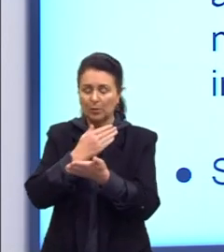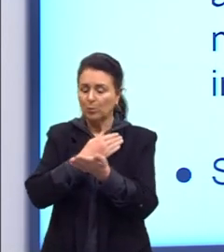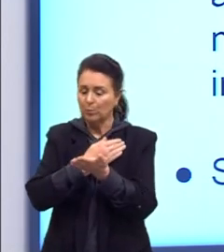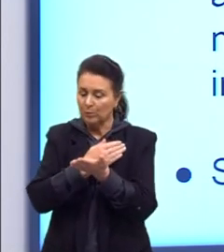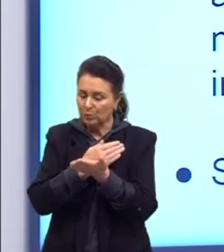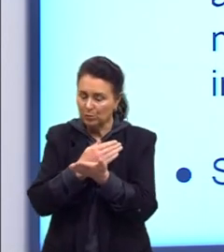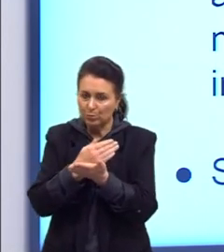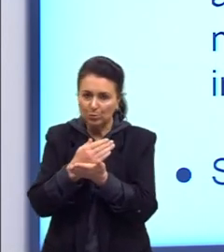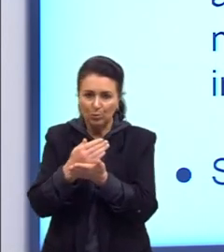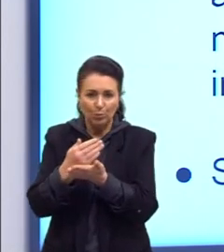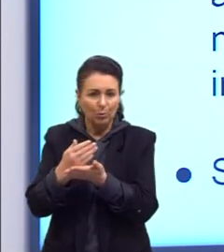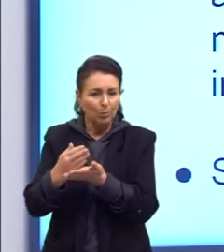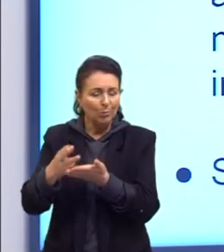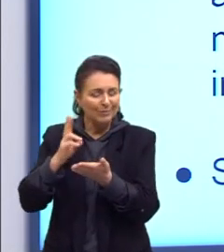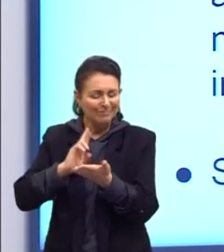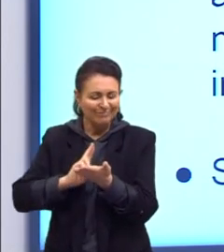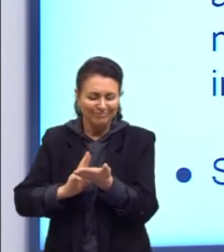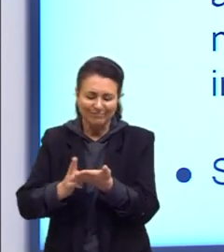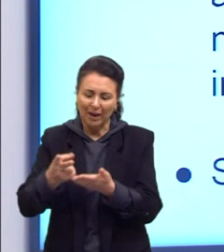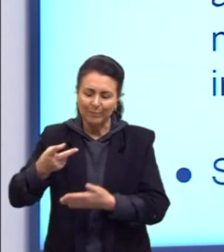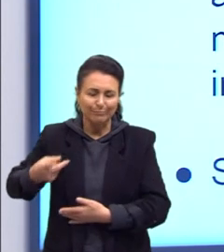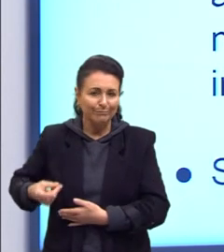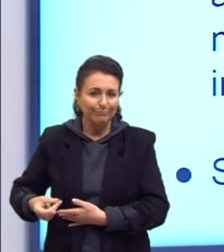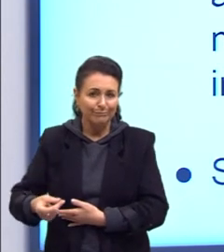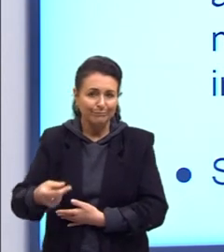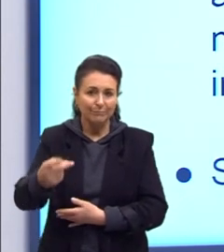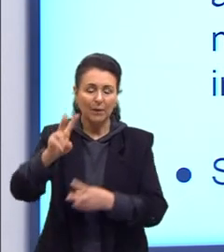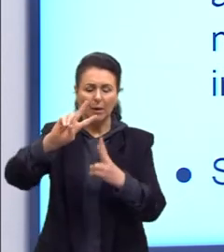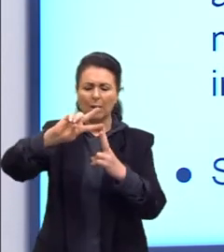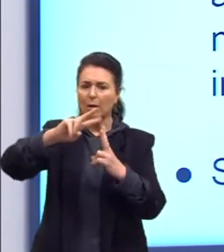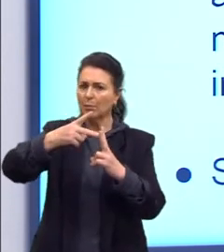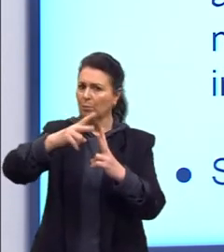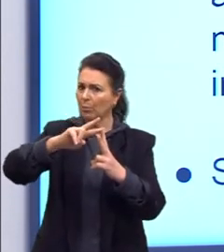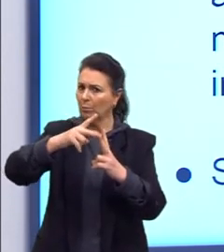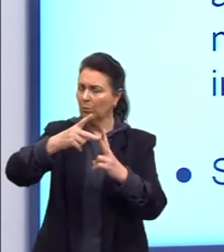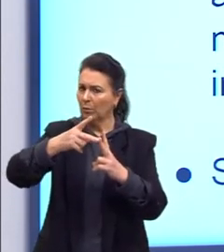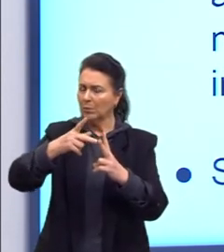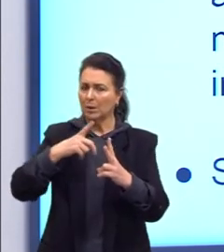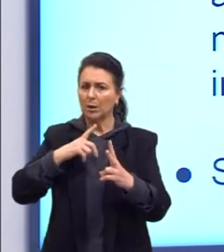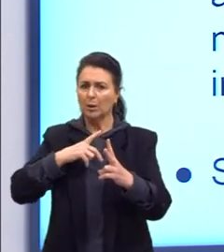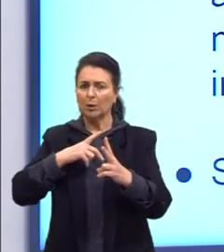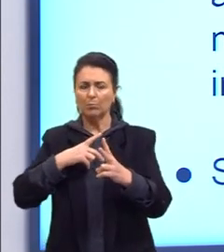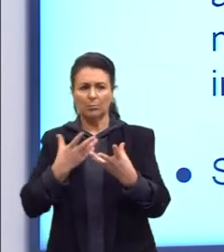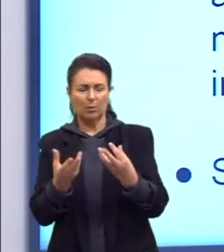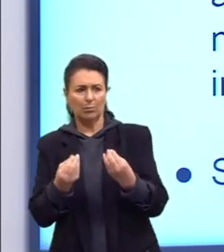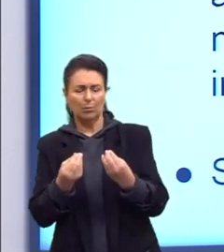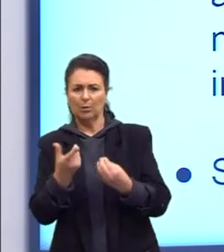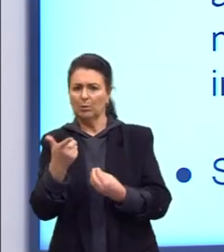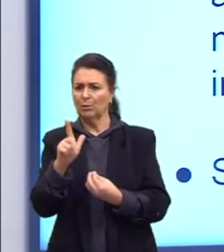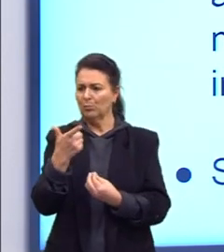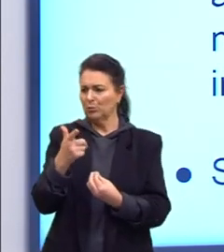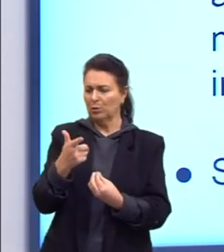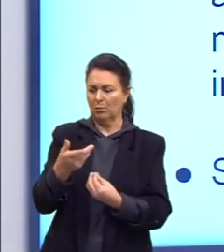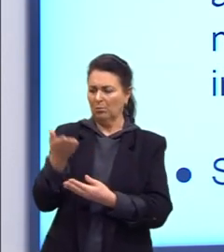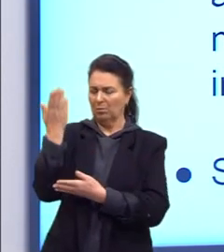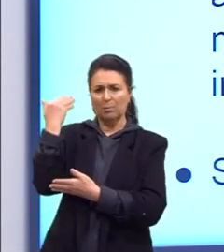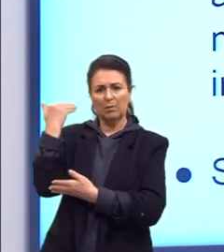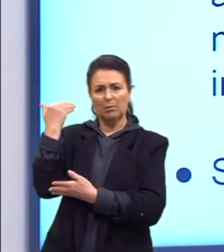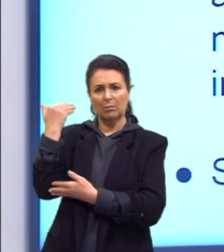surgia. E nessa hipótese, então, os organismos, eles não vão ter um antepassado comum. O antepassado